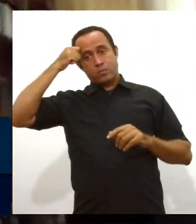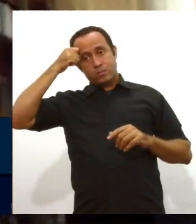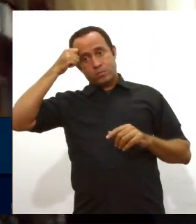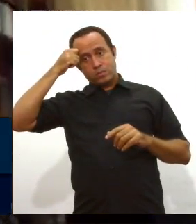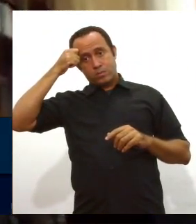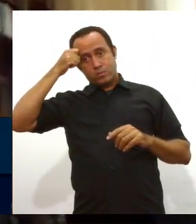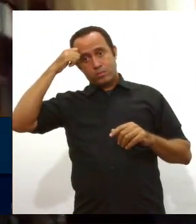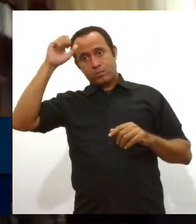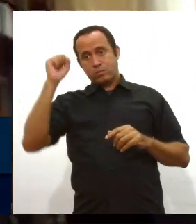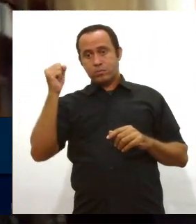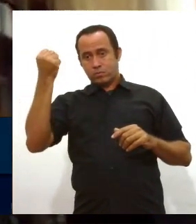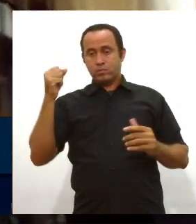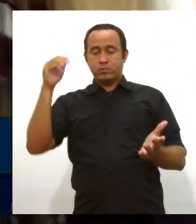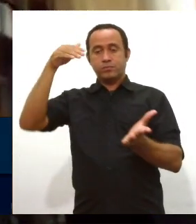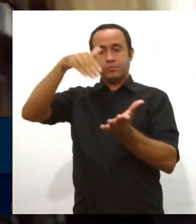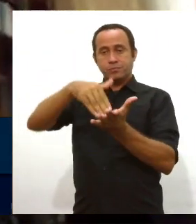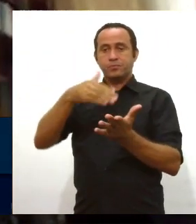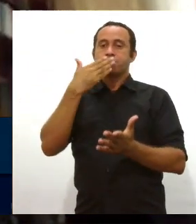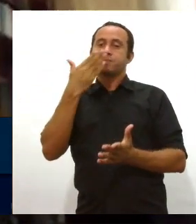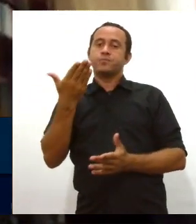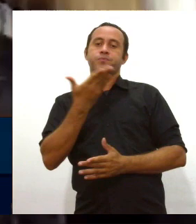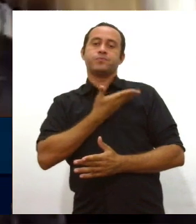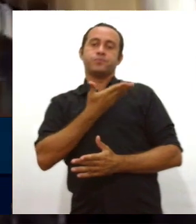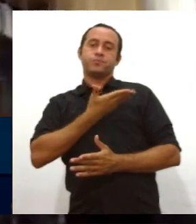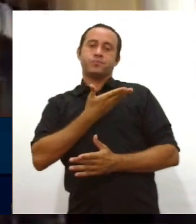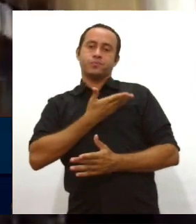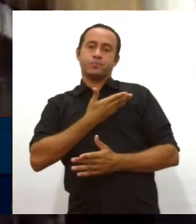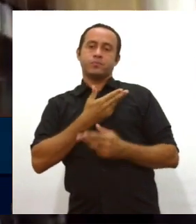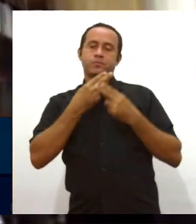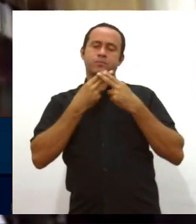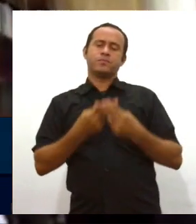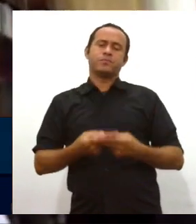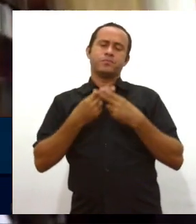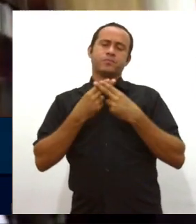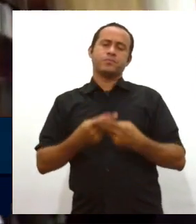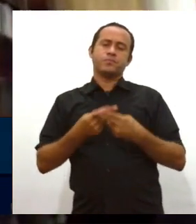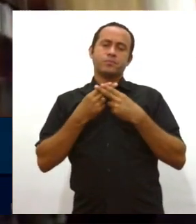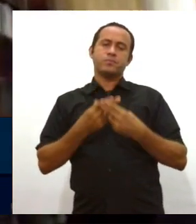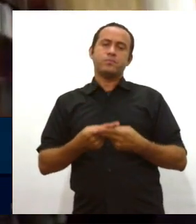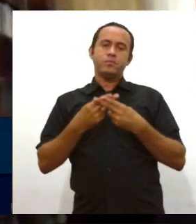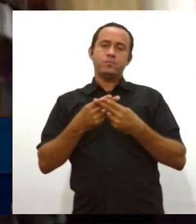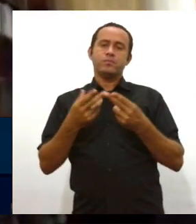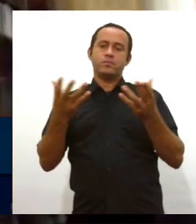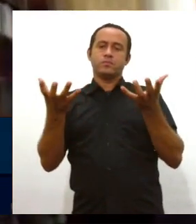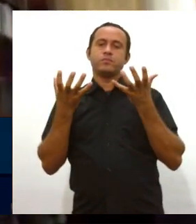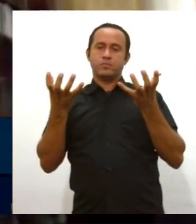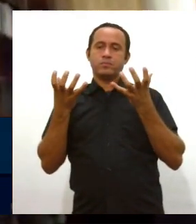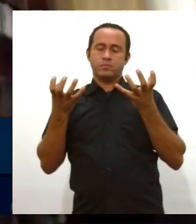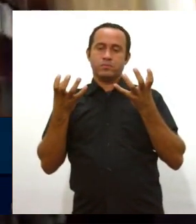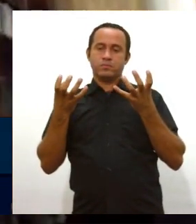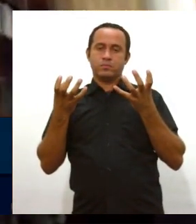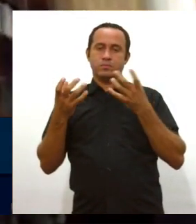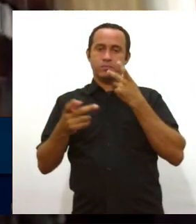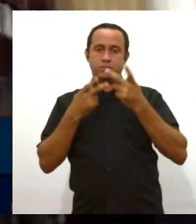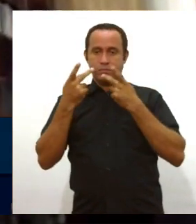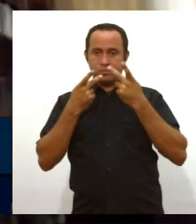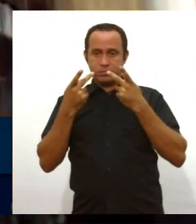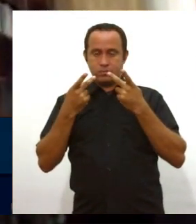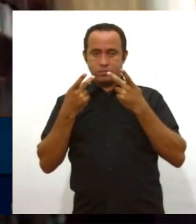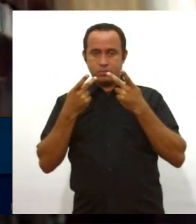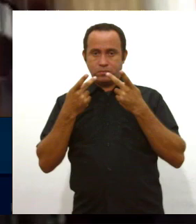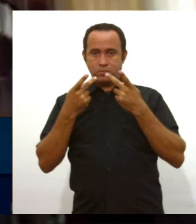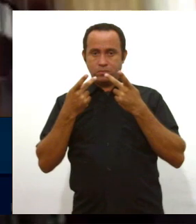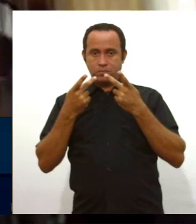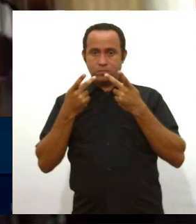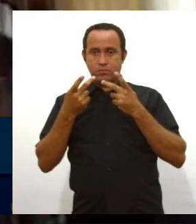Mas, por último, presidente, peço aos colegas ainda um pouco de paciência que eu quero destacar que hoje nós estamos